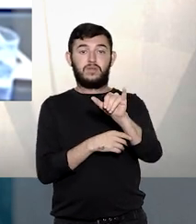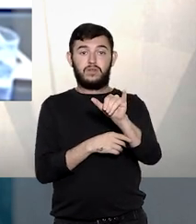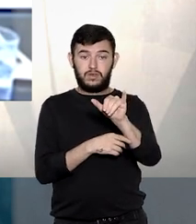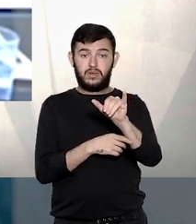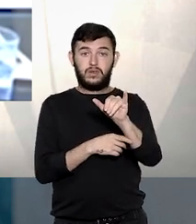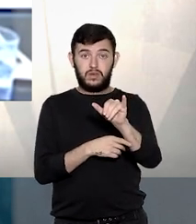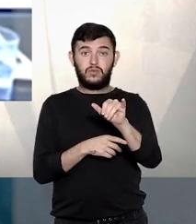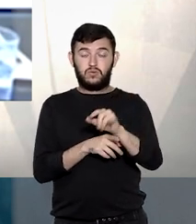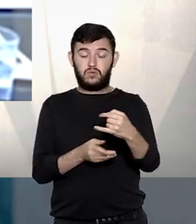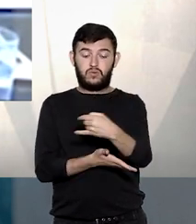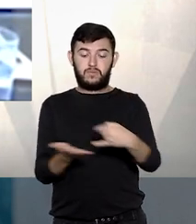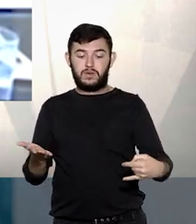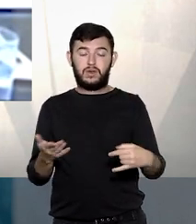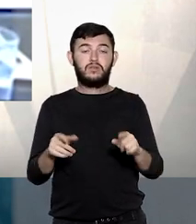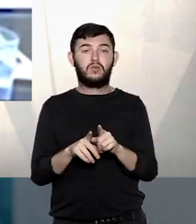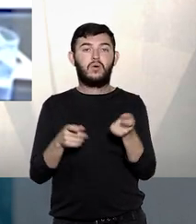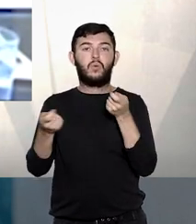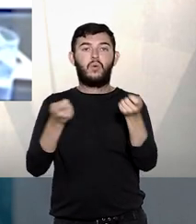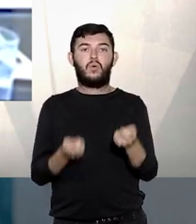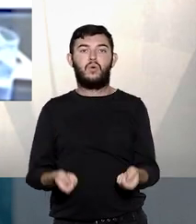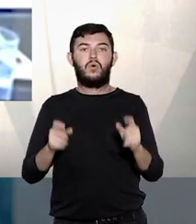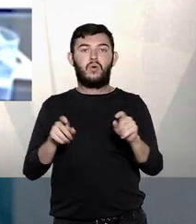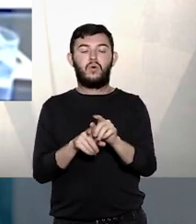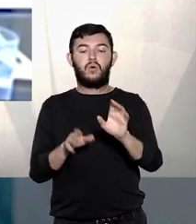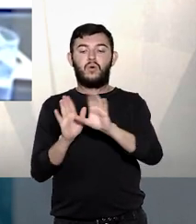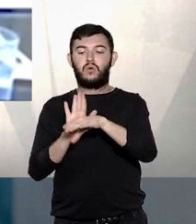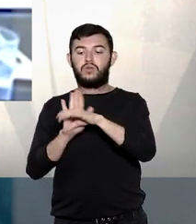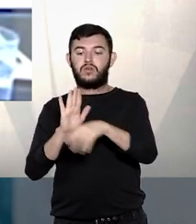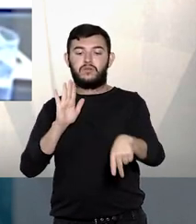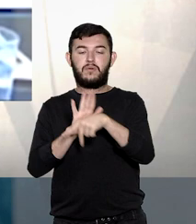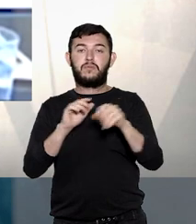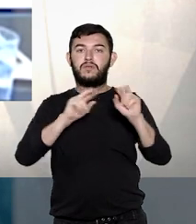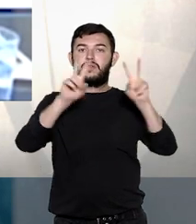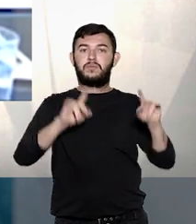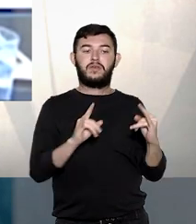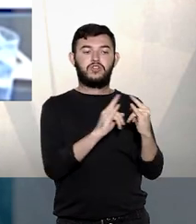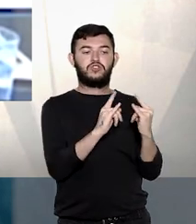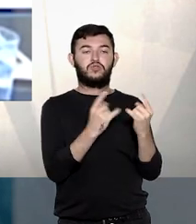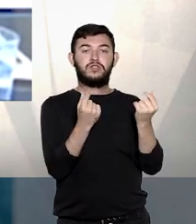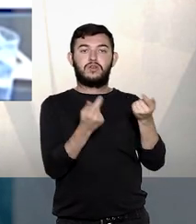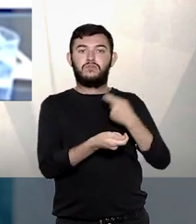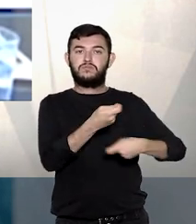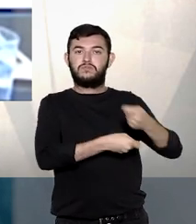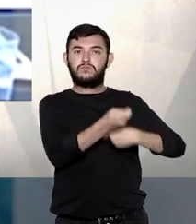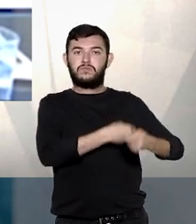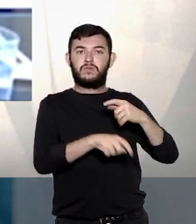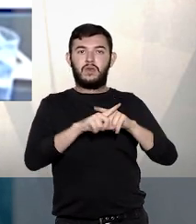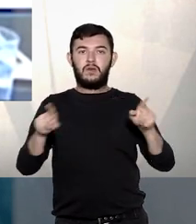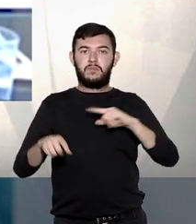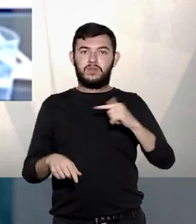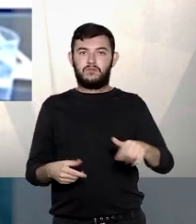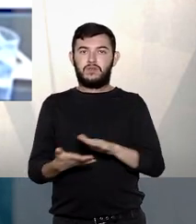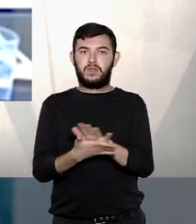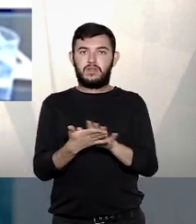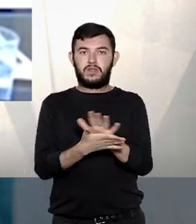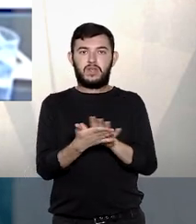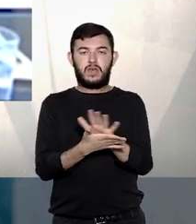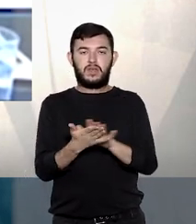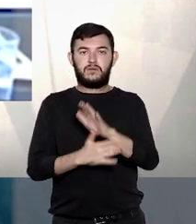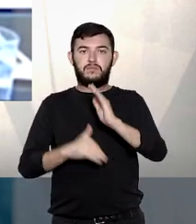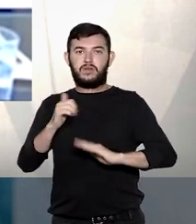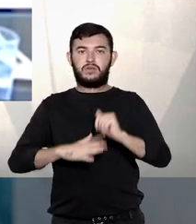pelos recorrentes delimitam o conceito de instituição financeira, mas não vedam a prática de mútuo